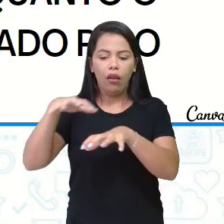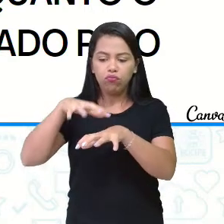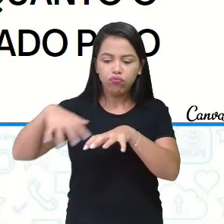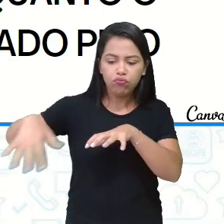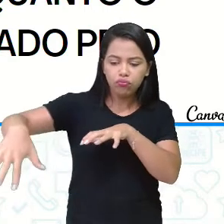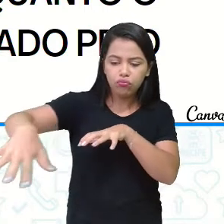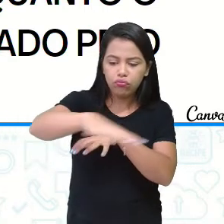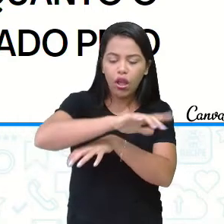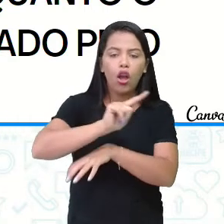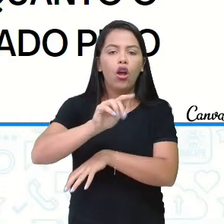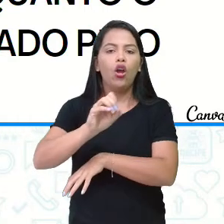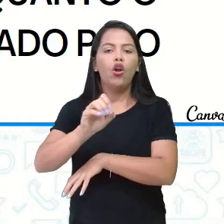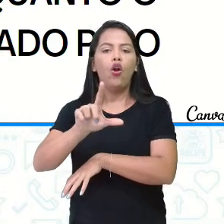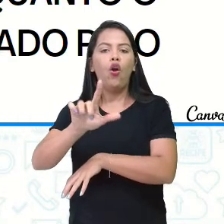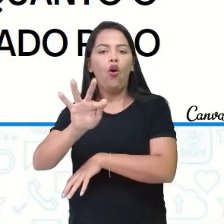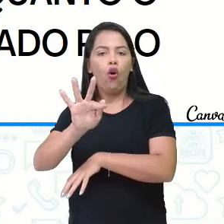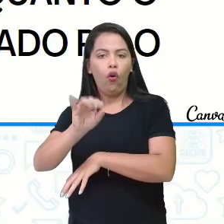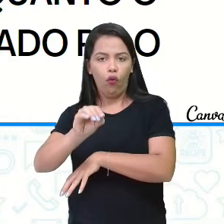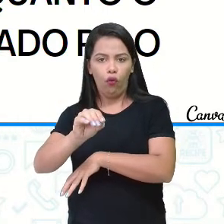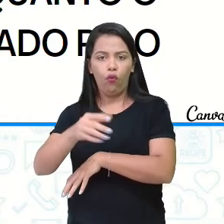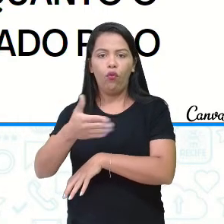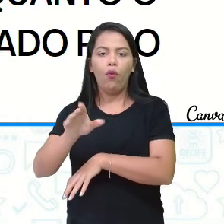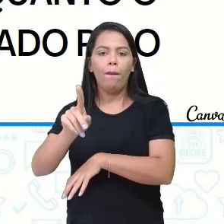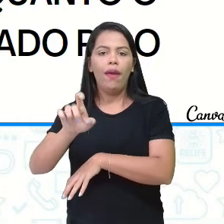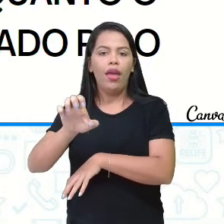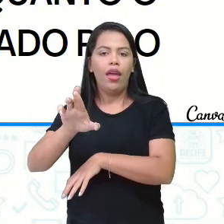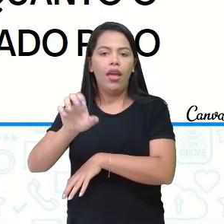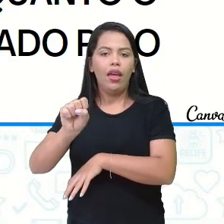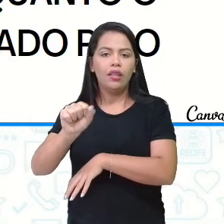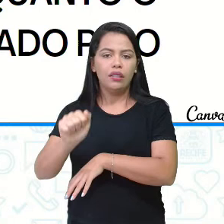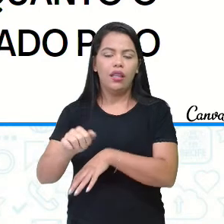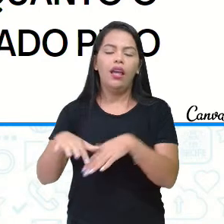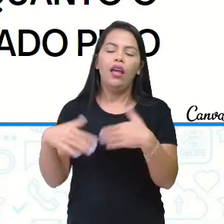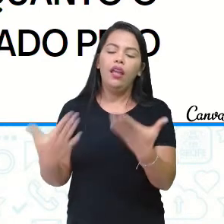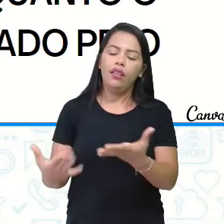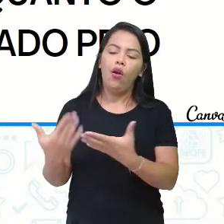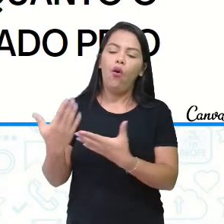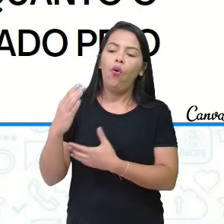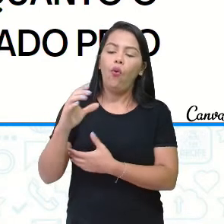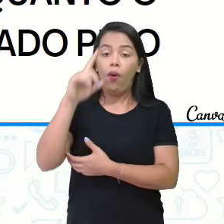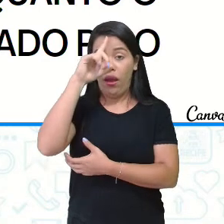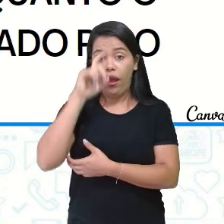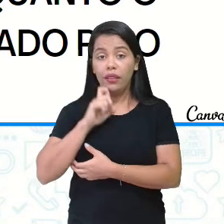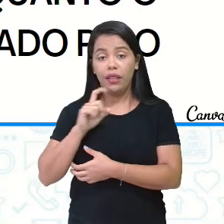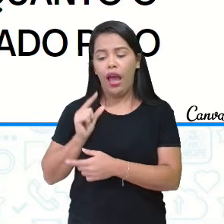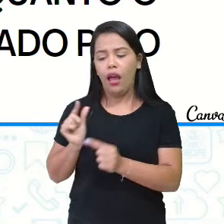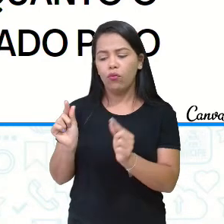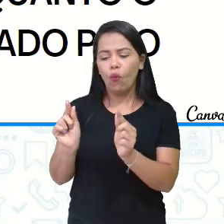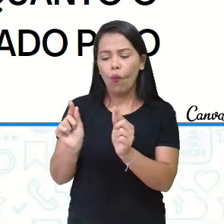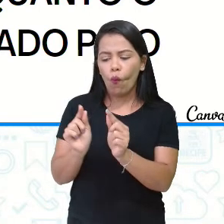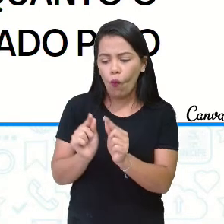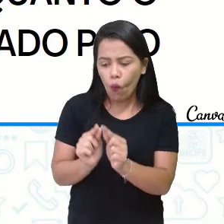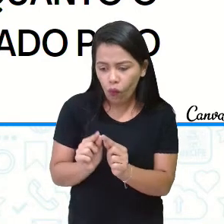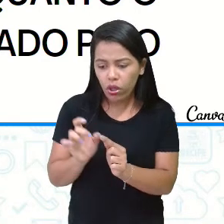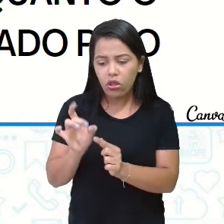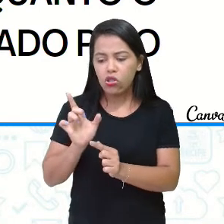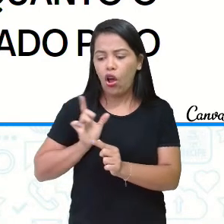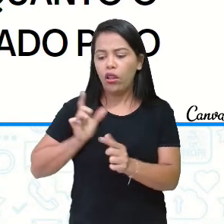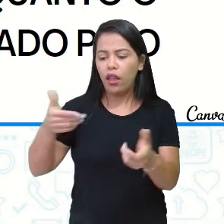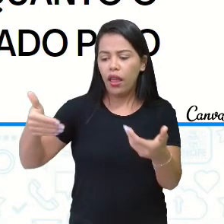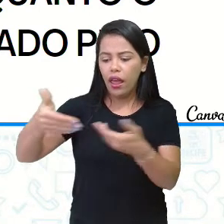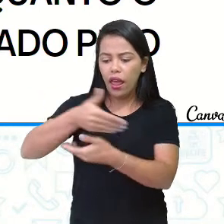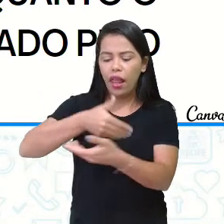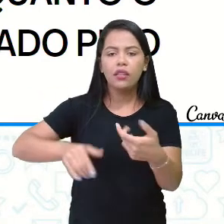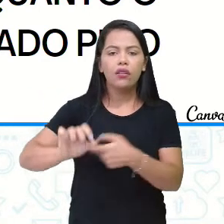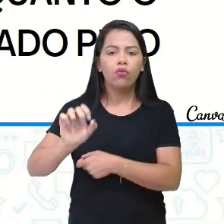Pérsico. Gente, o Catar, mesmo ele sendo muito miudinho, e por ele ser justamente miudinho, ele só tem ligação com a